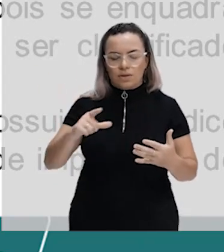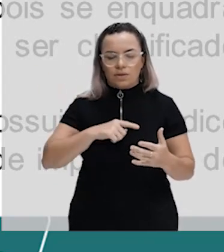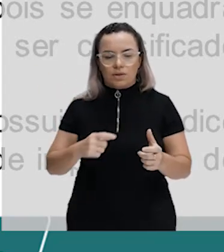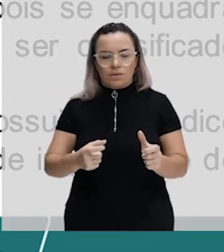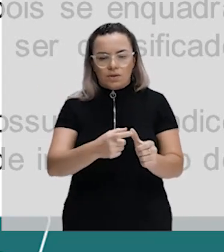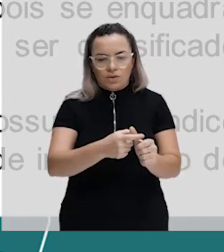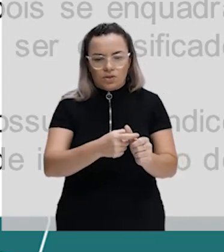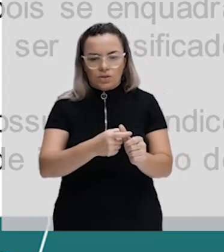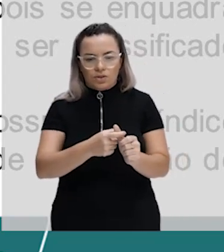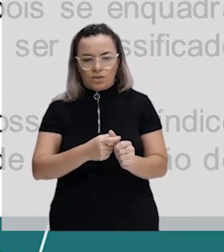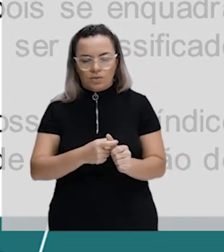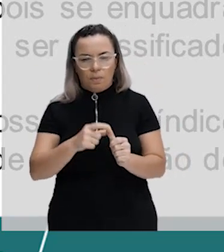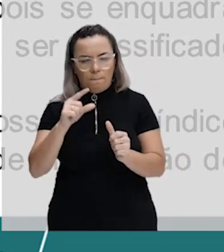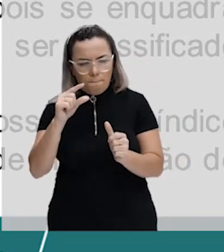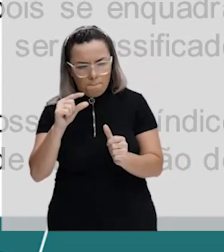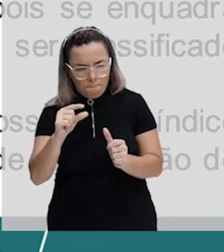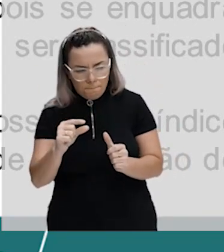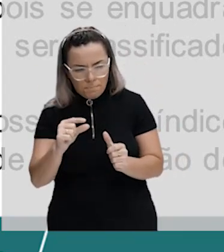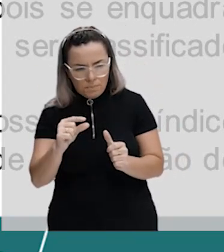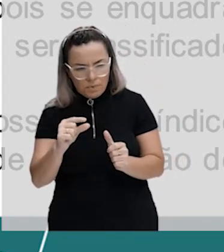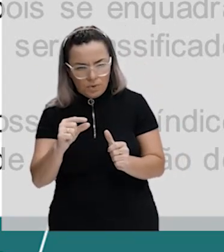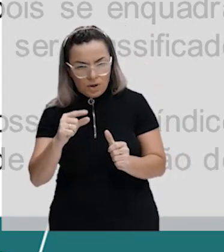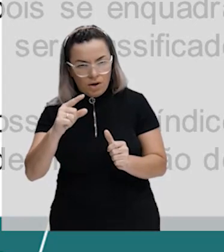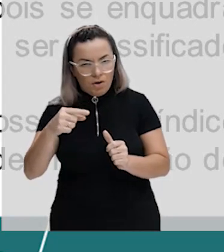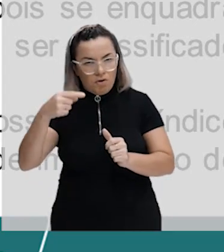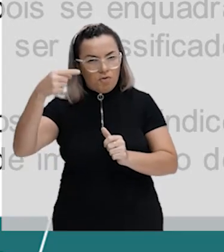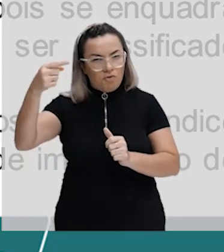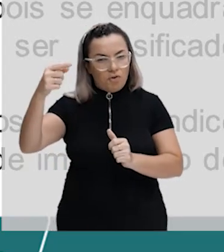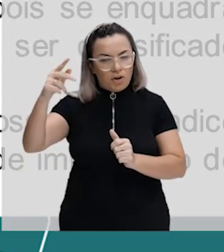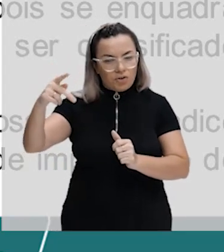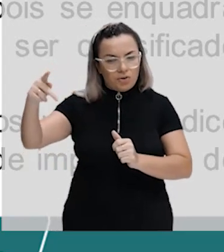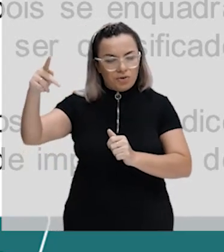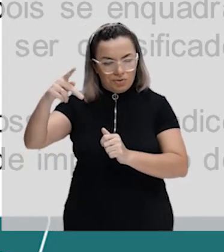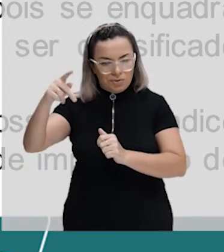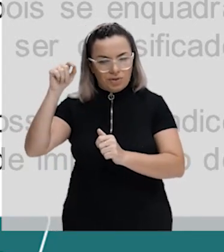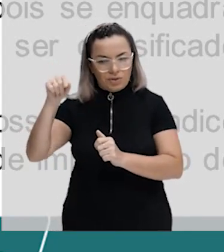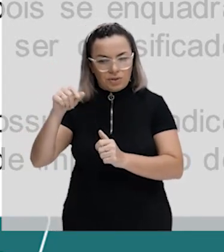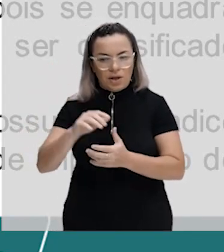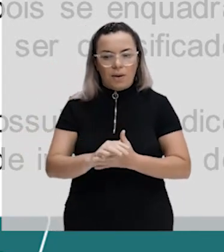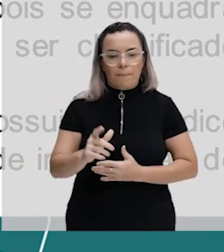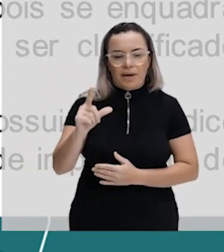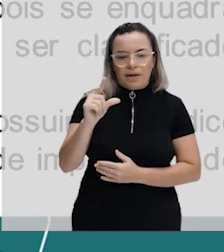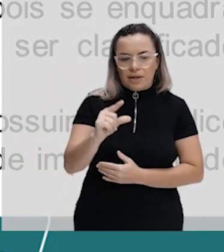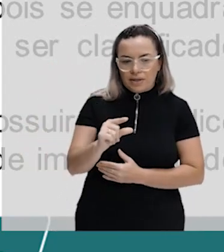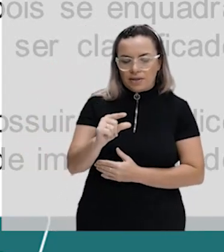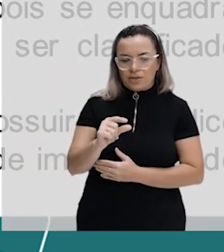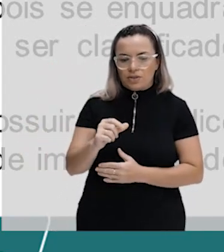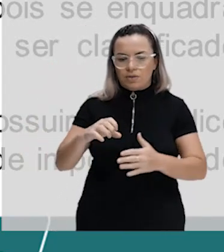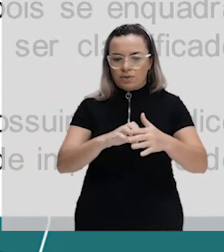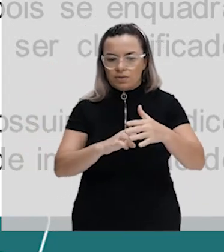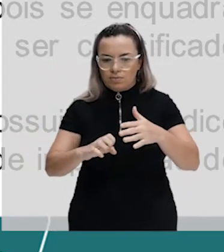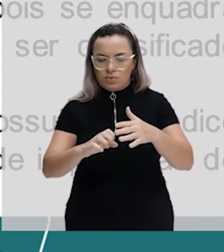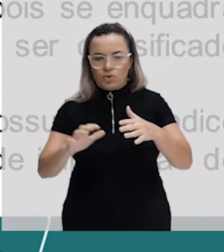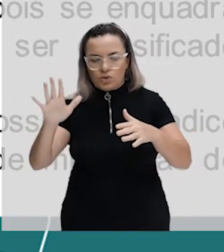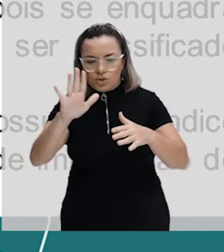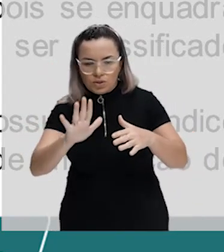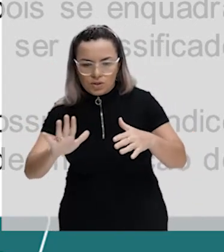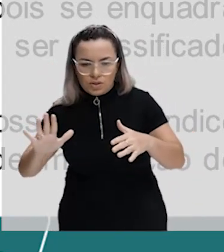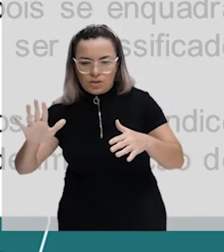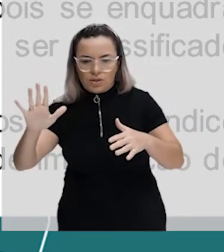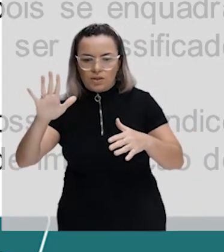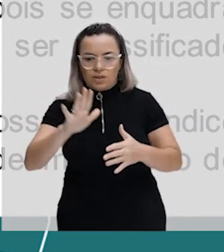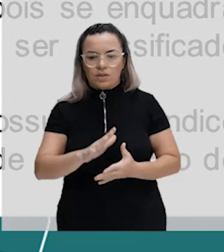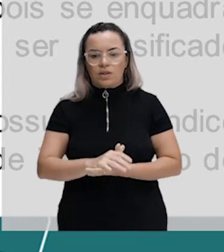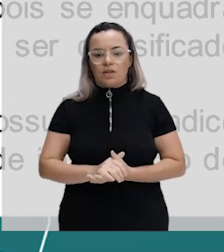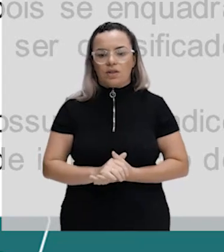multinacionais e com restrita elaboração de novas tecnologias e baixa reprodução de técnicas